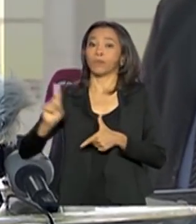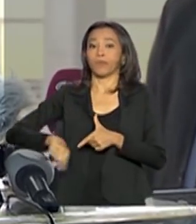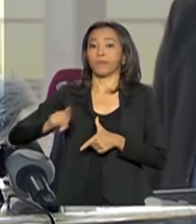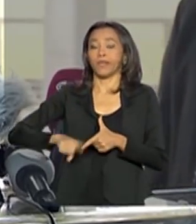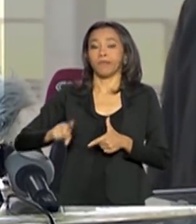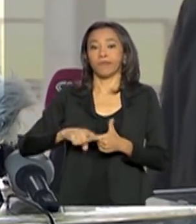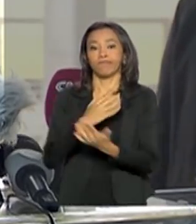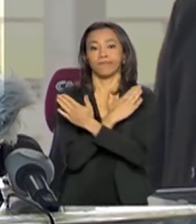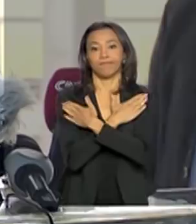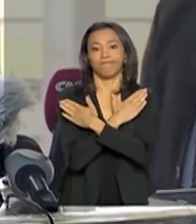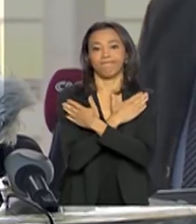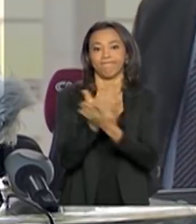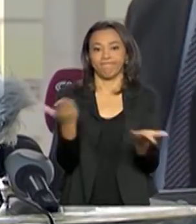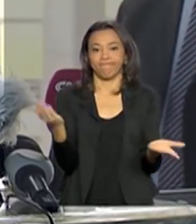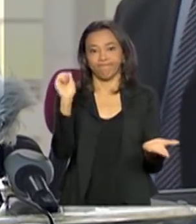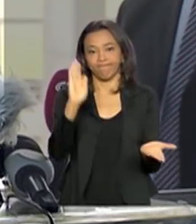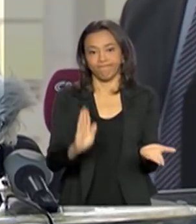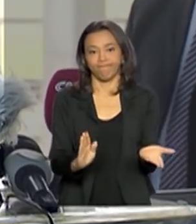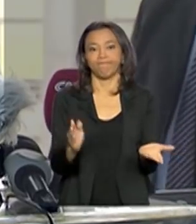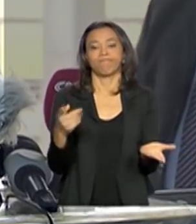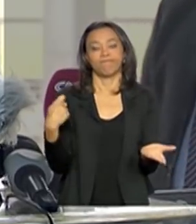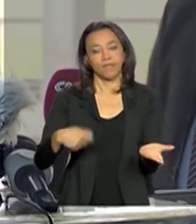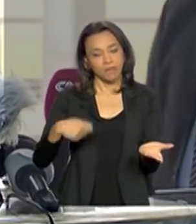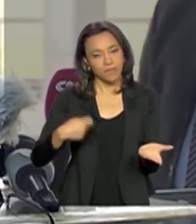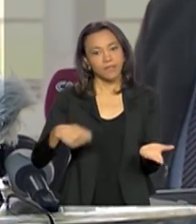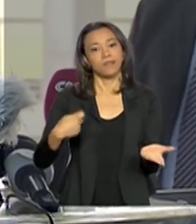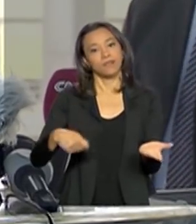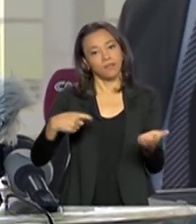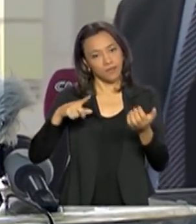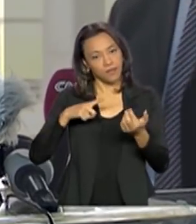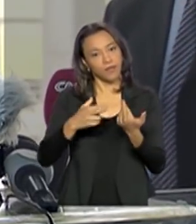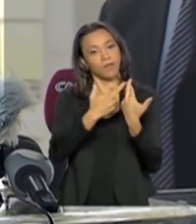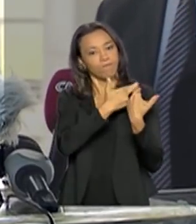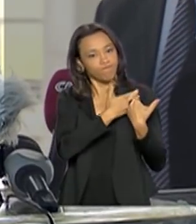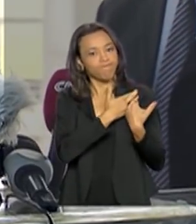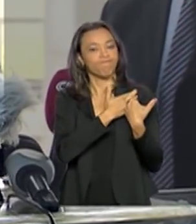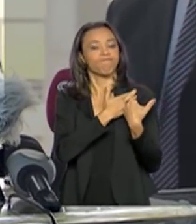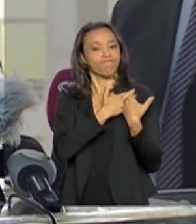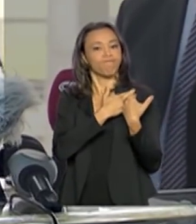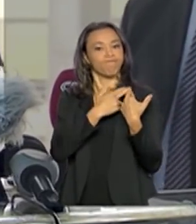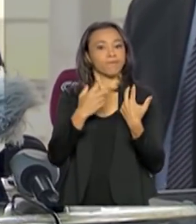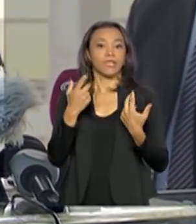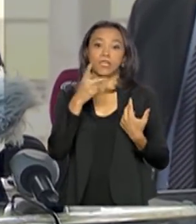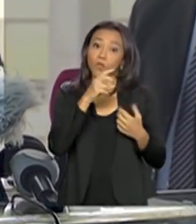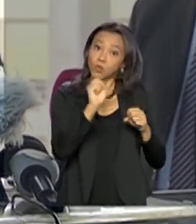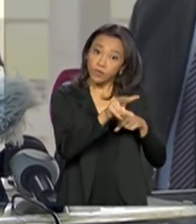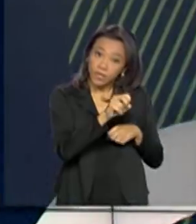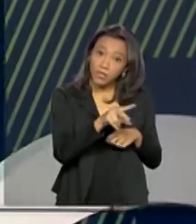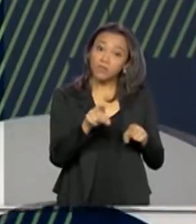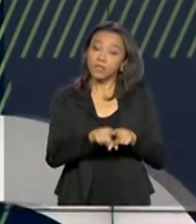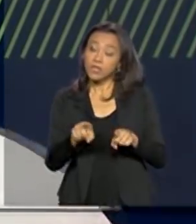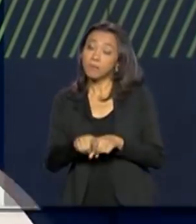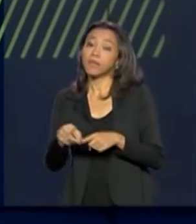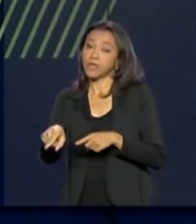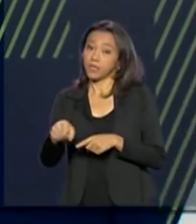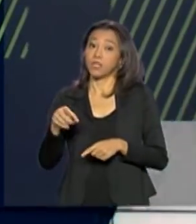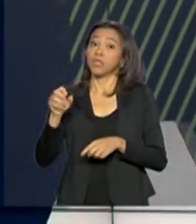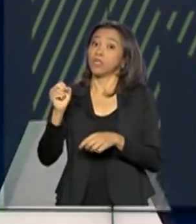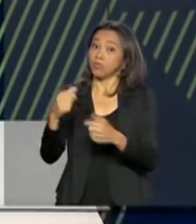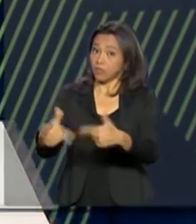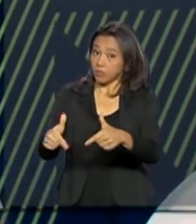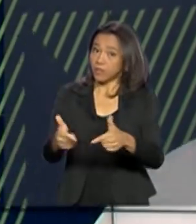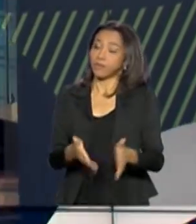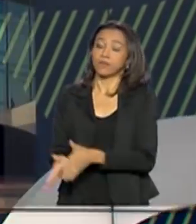desemprego. E tem que ser tratado com igual responsabilidade, o vírus e a questão do desemprego. O